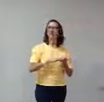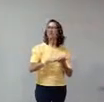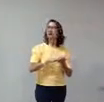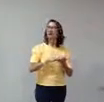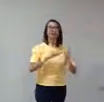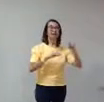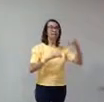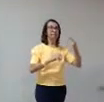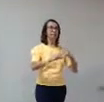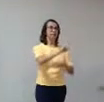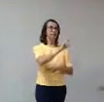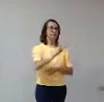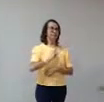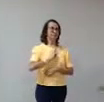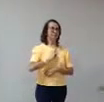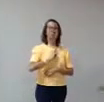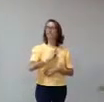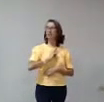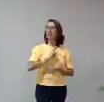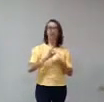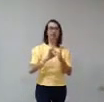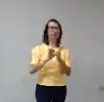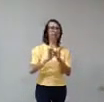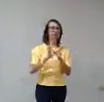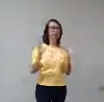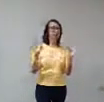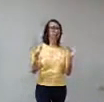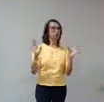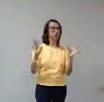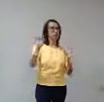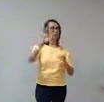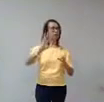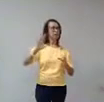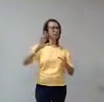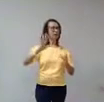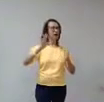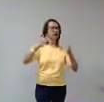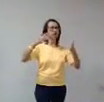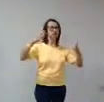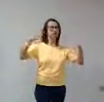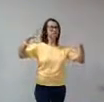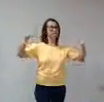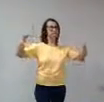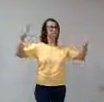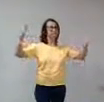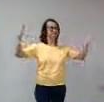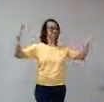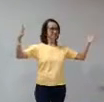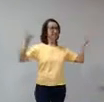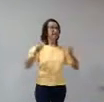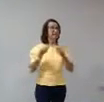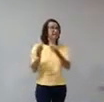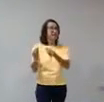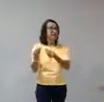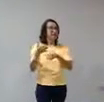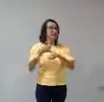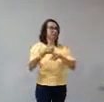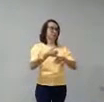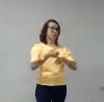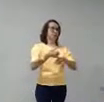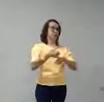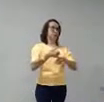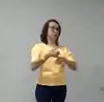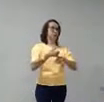resposta. Ele cedeu, é uma imagem grande. Ele doou a imagem para a exposição e